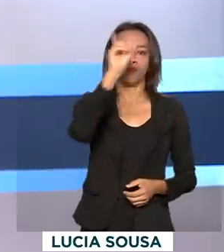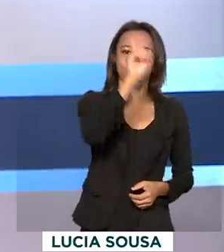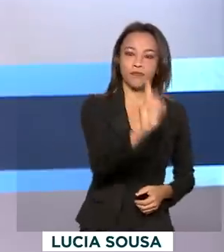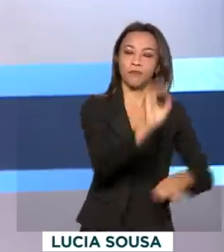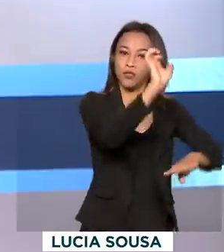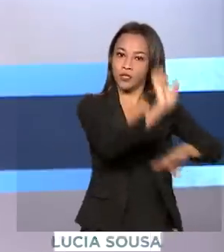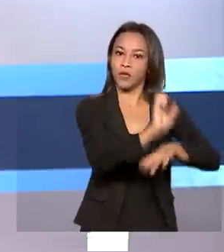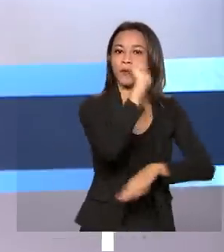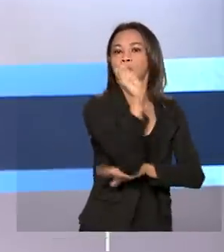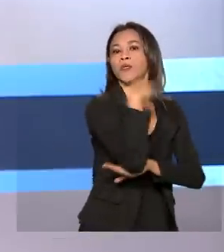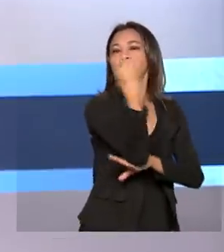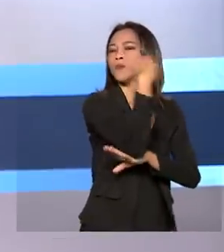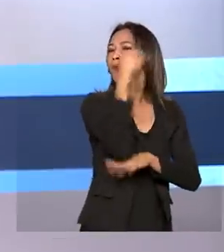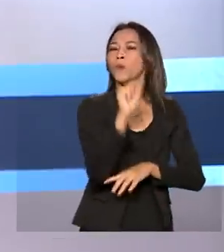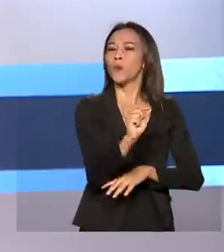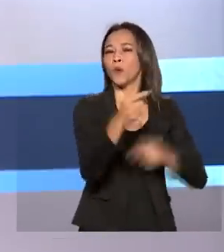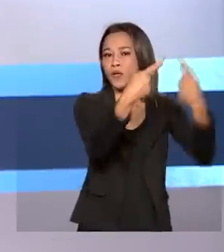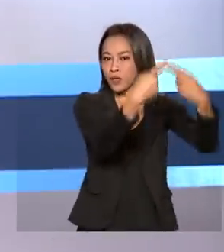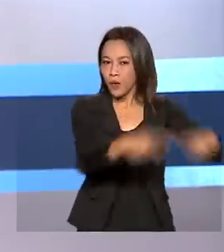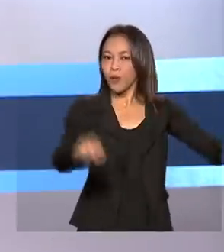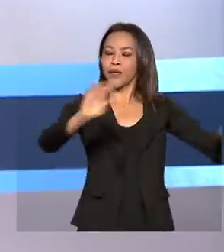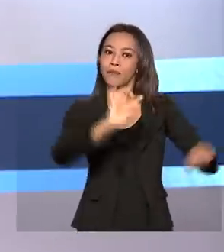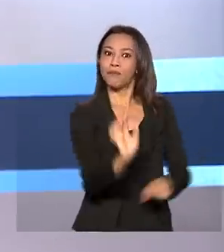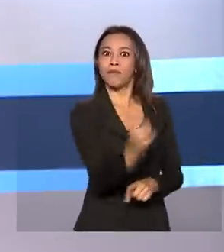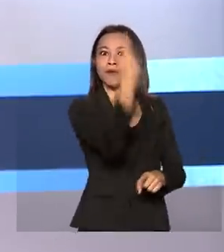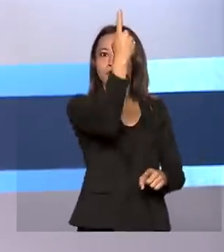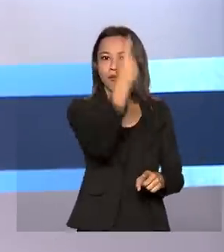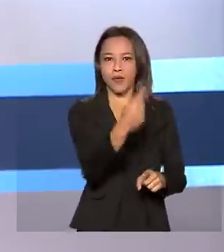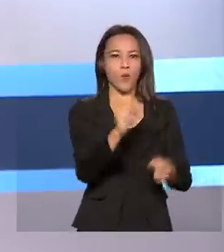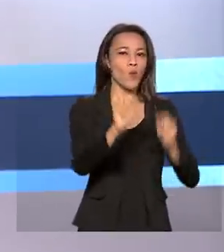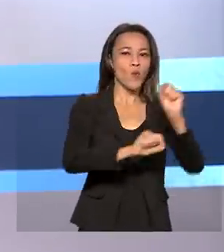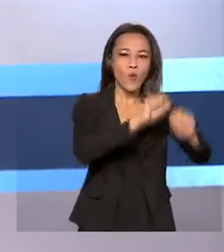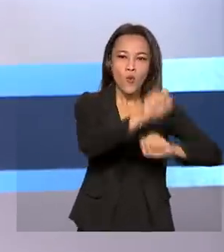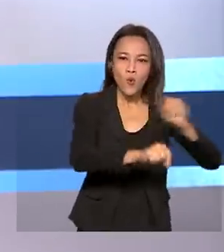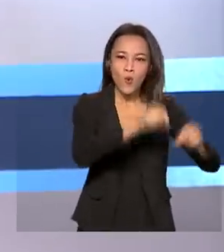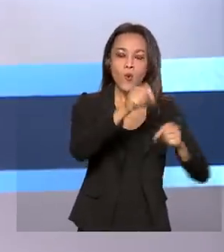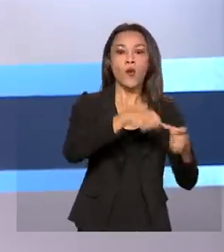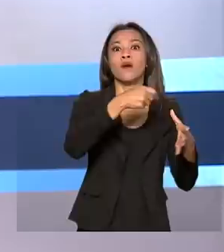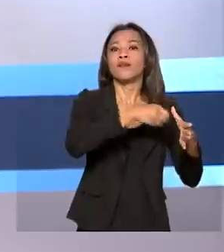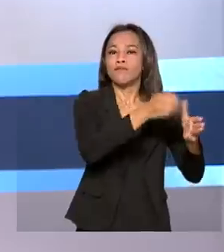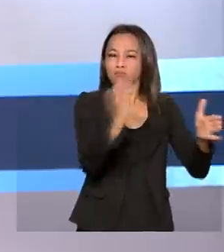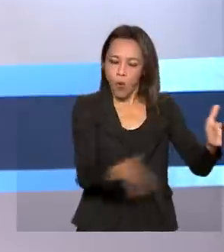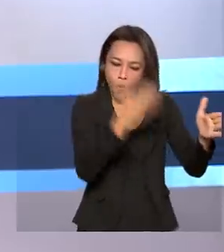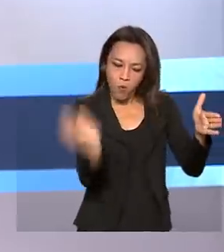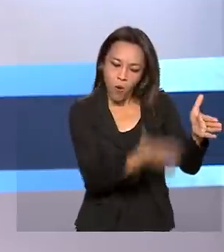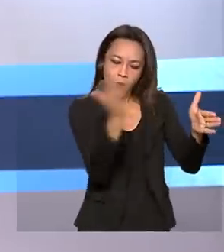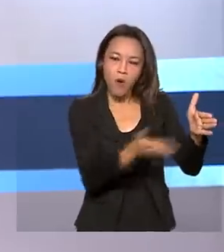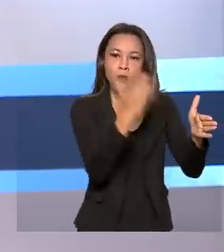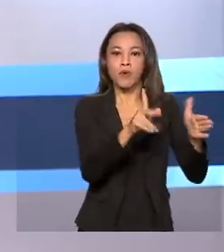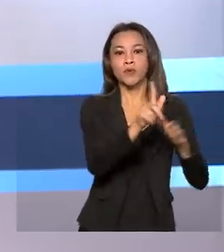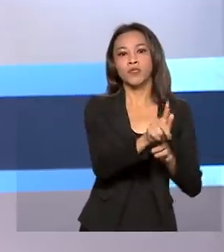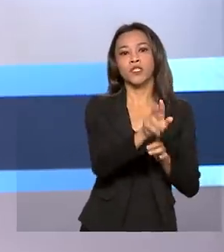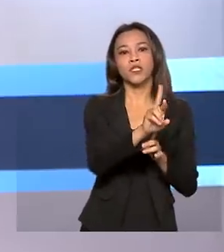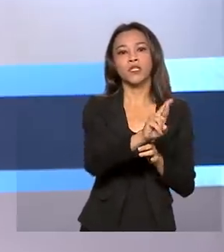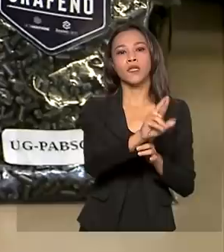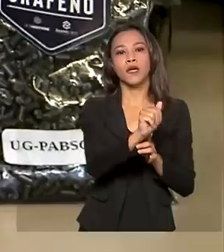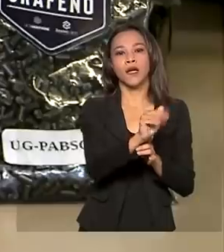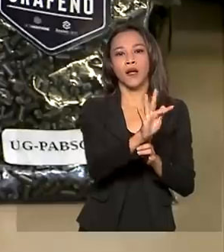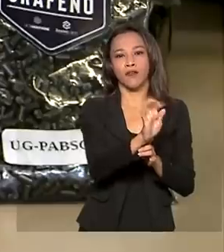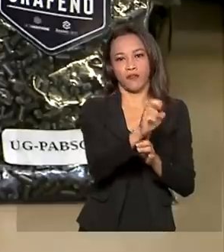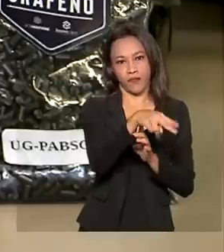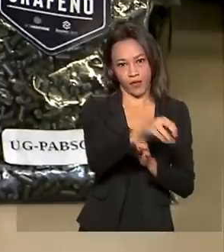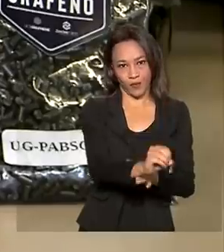Grande do Sul, onde vai ser inaugurada a primeira e maior planta de produção de grafeno em escala industrial da América do Sul.